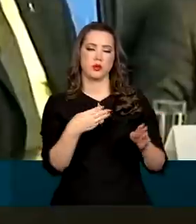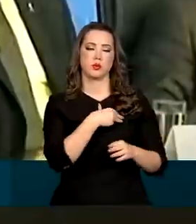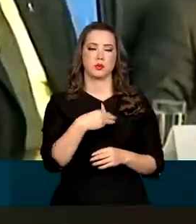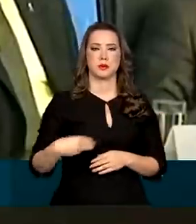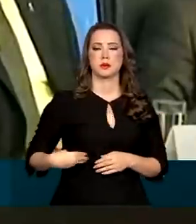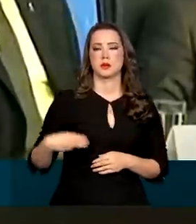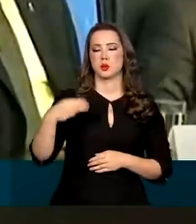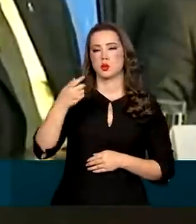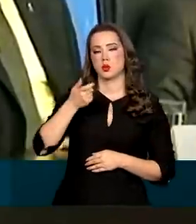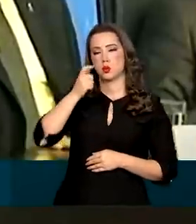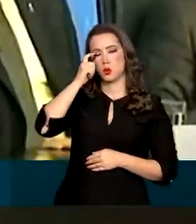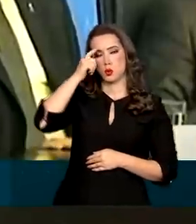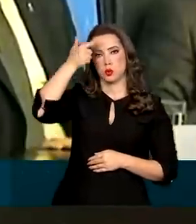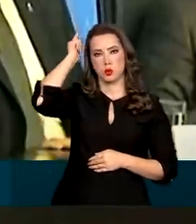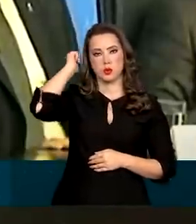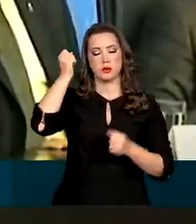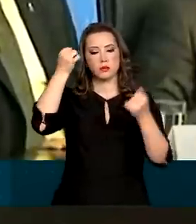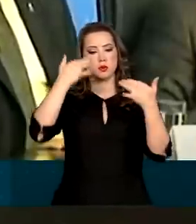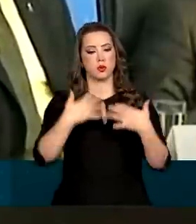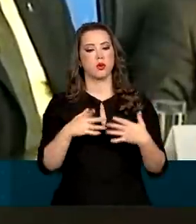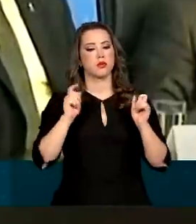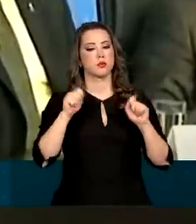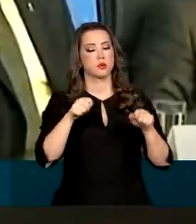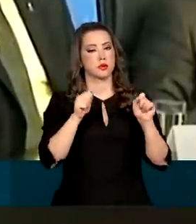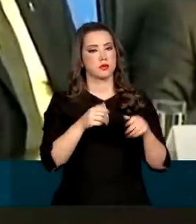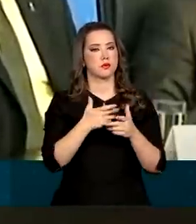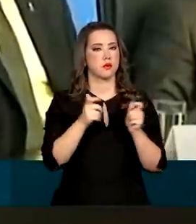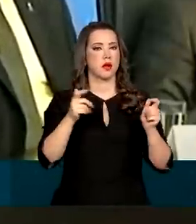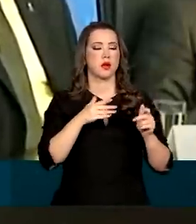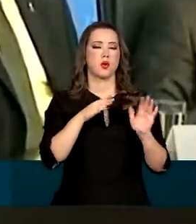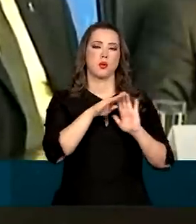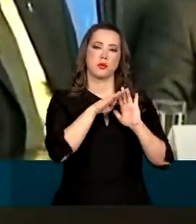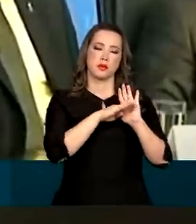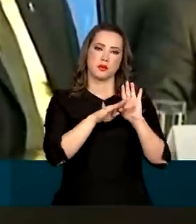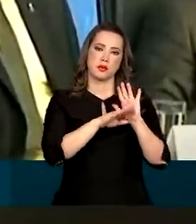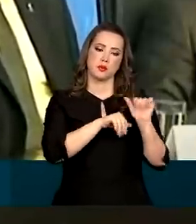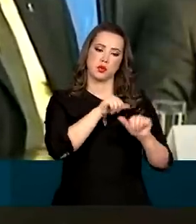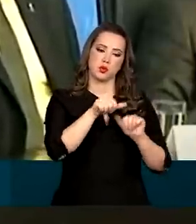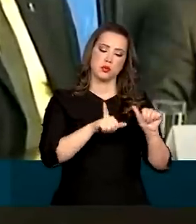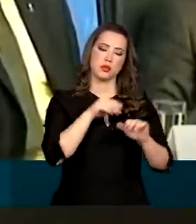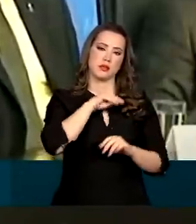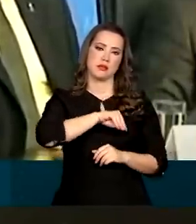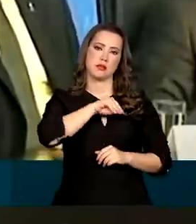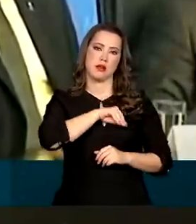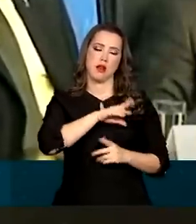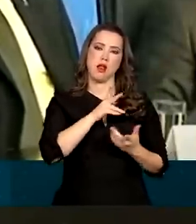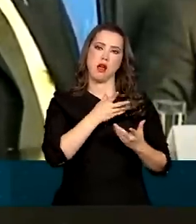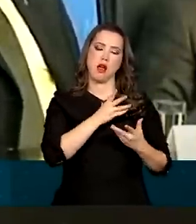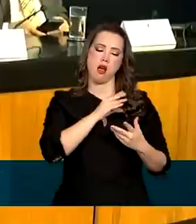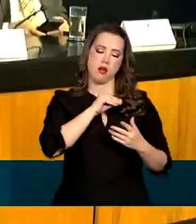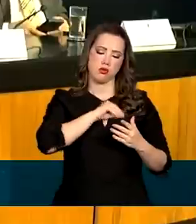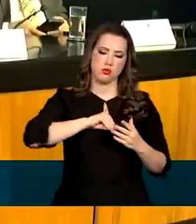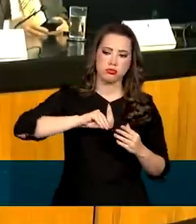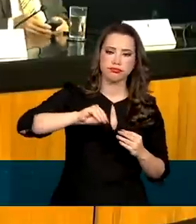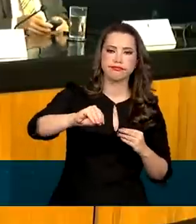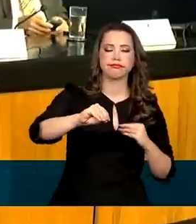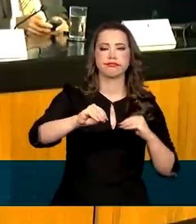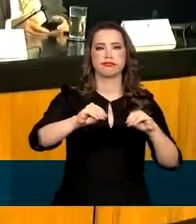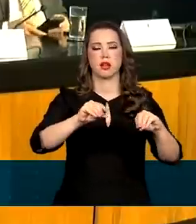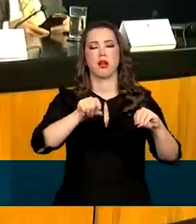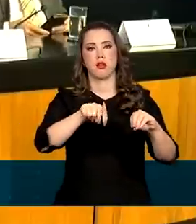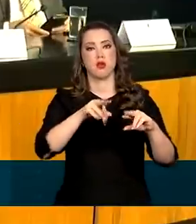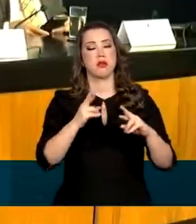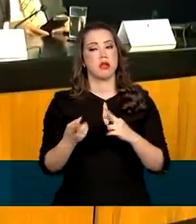destacou que foi possível fazer o maior programa de transferência de renda do Brasil com responsabilidade fiscal. O ministro